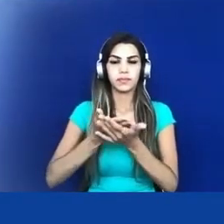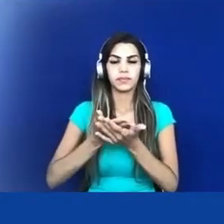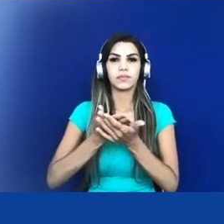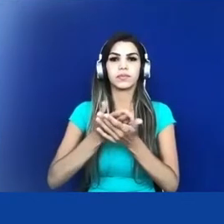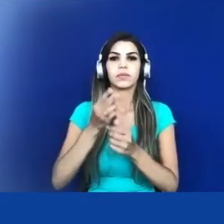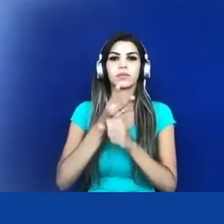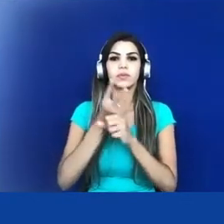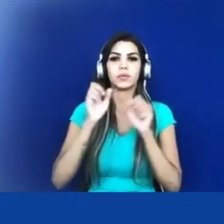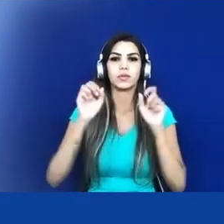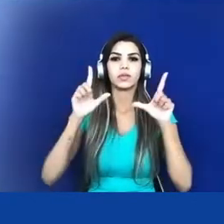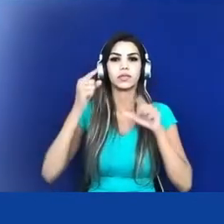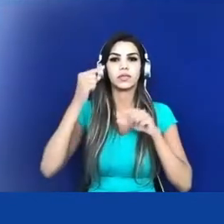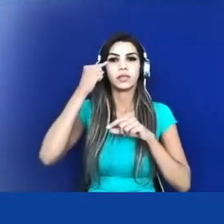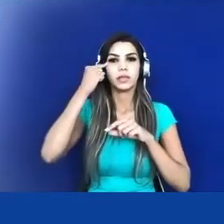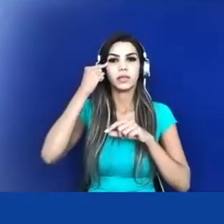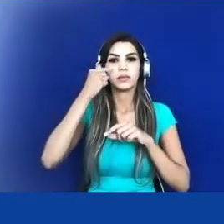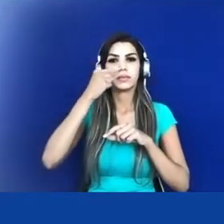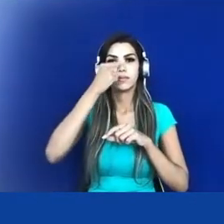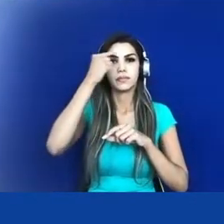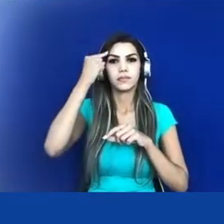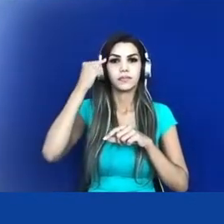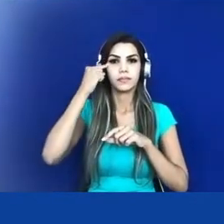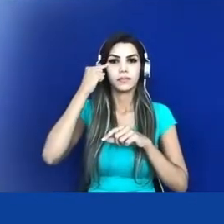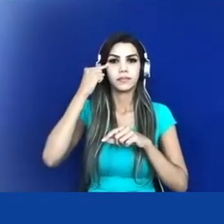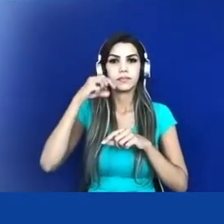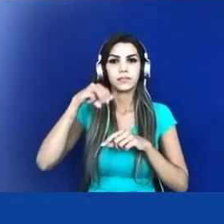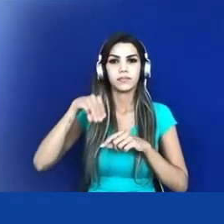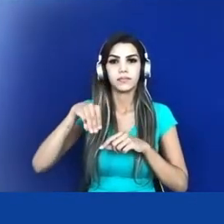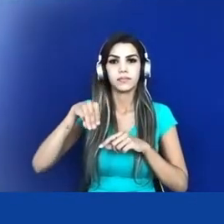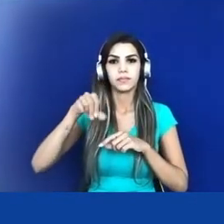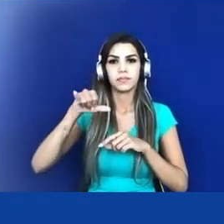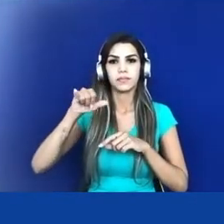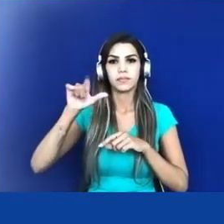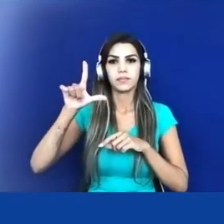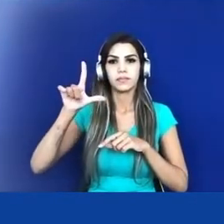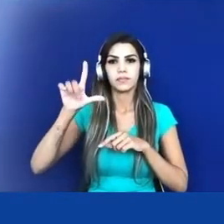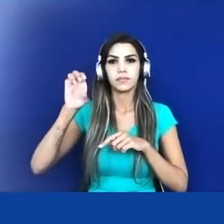aos seus informantes, que naquela época se chamava informante.